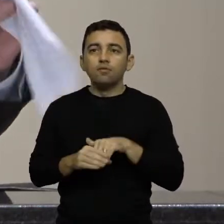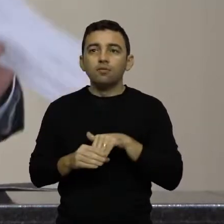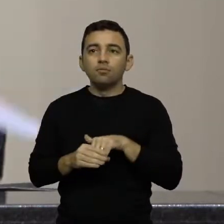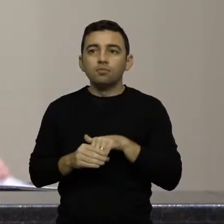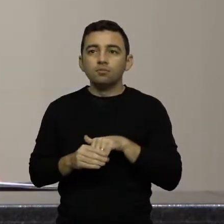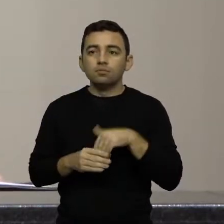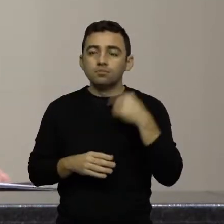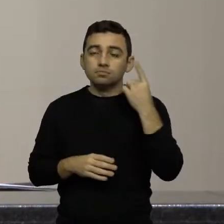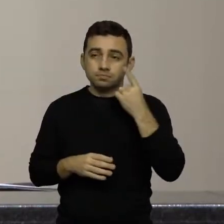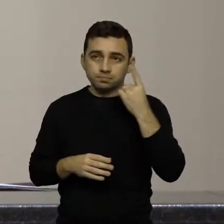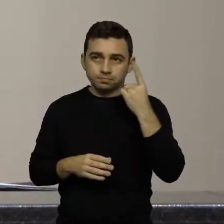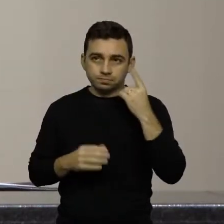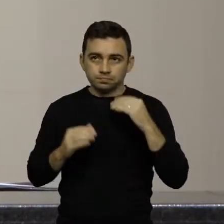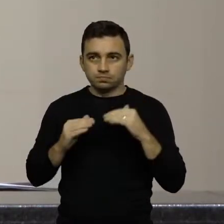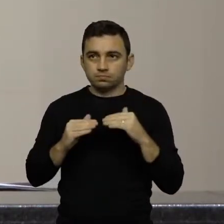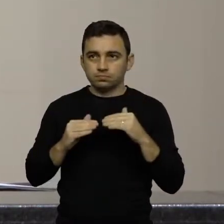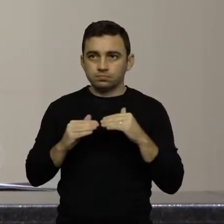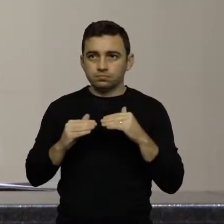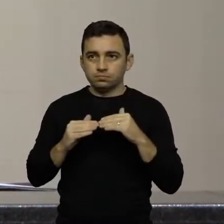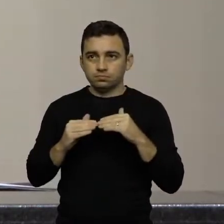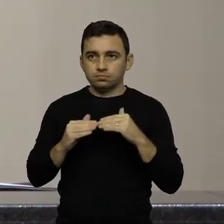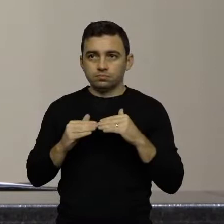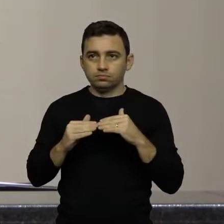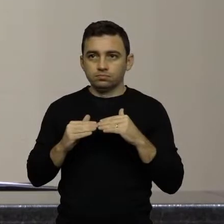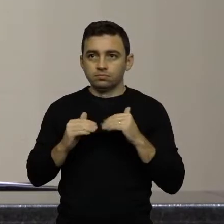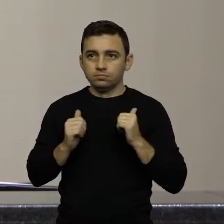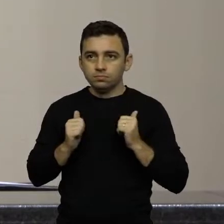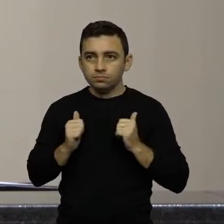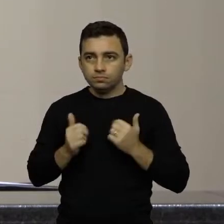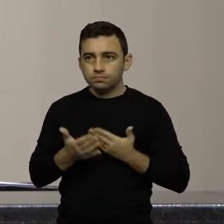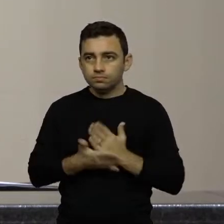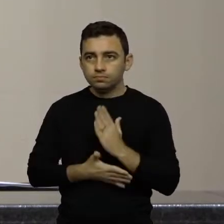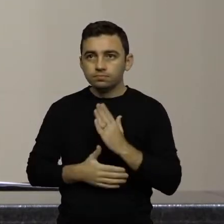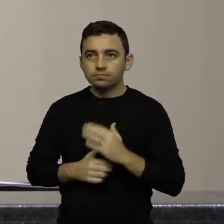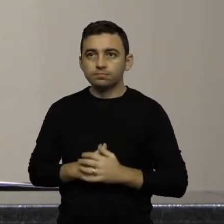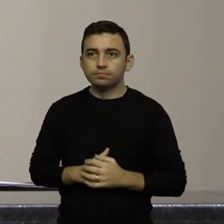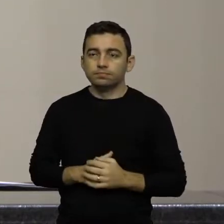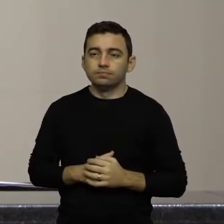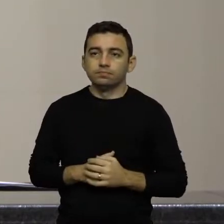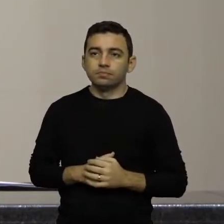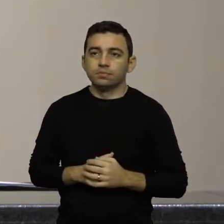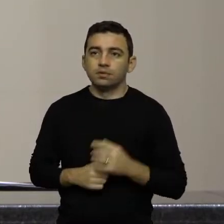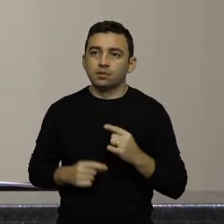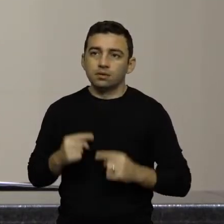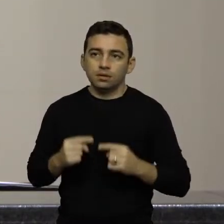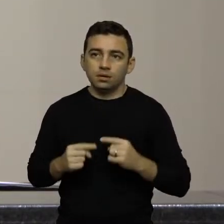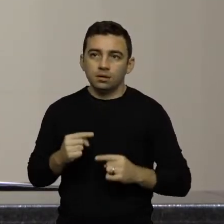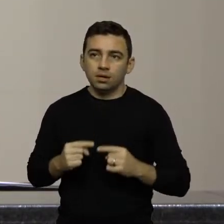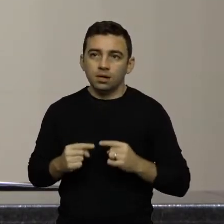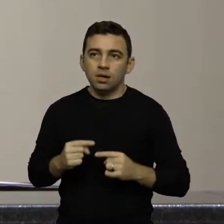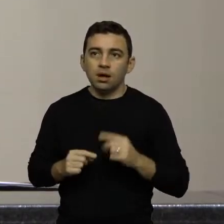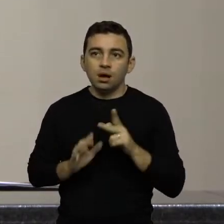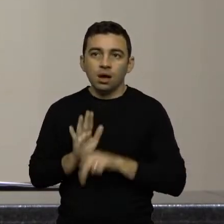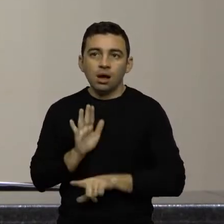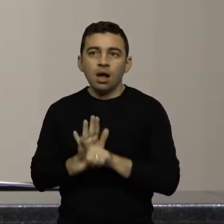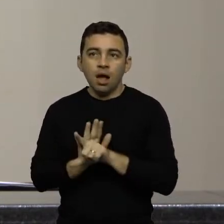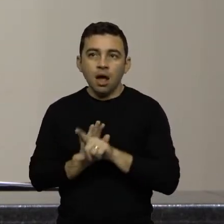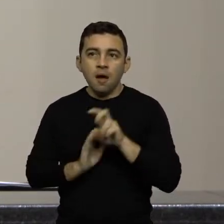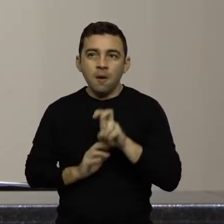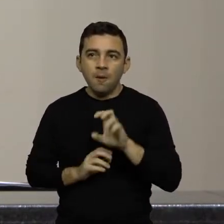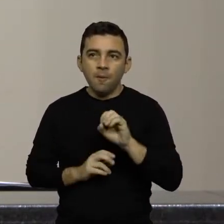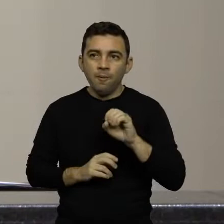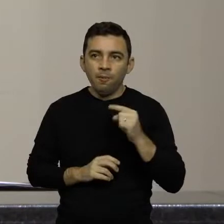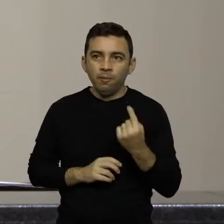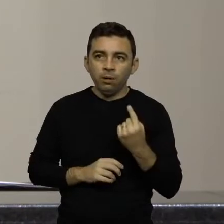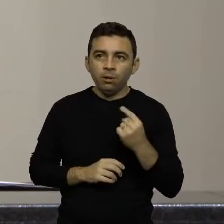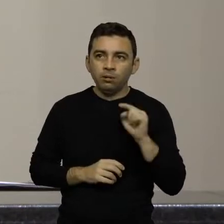deputados que concordam permanecem como se encontram, está aprovada a discussão e votação ao projeto de lei nº 501.6,